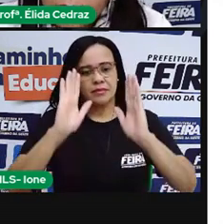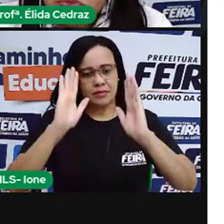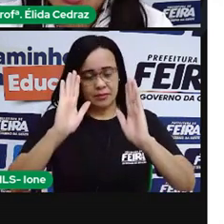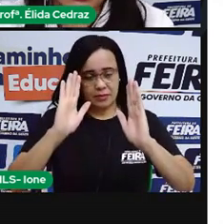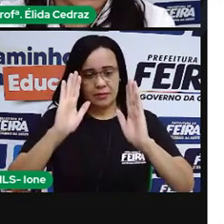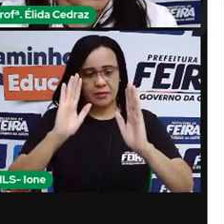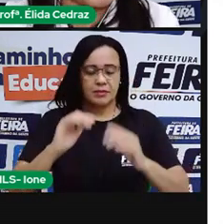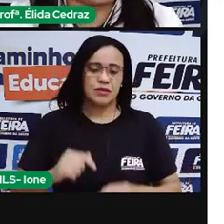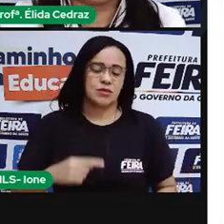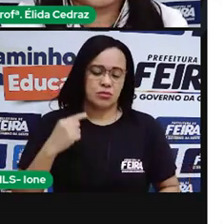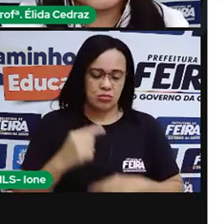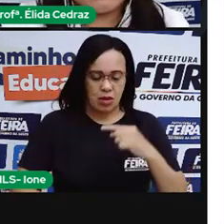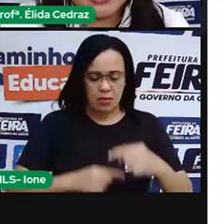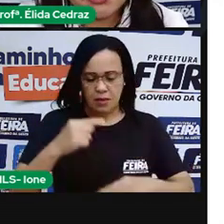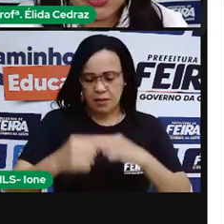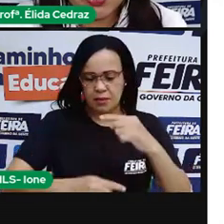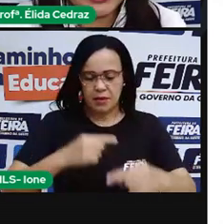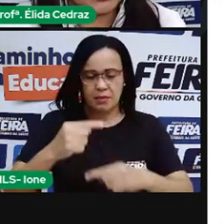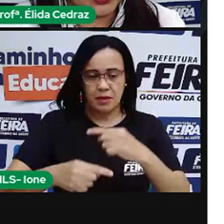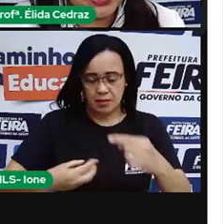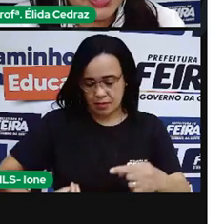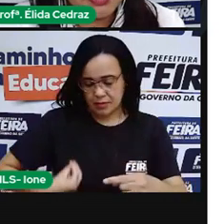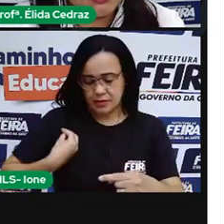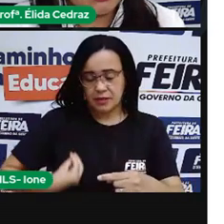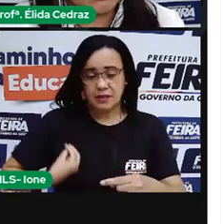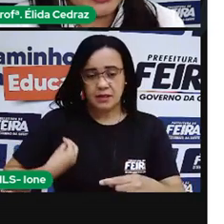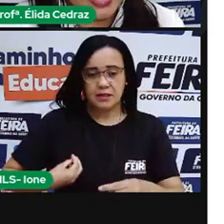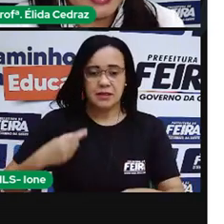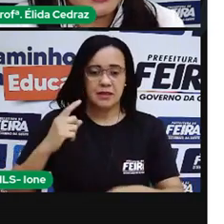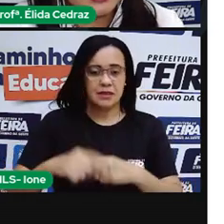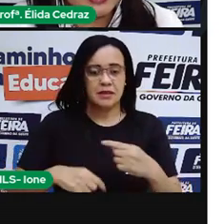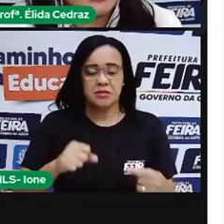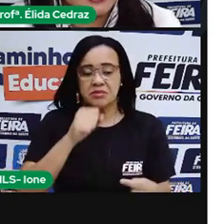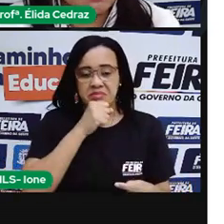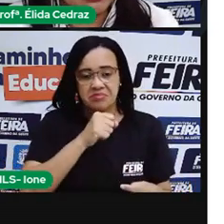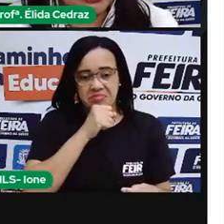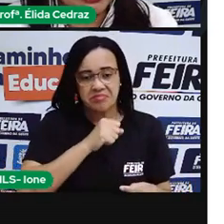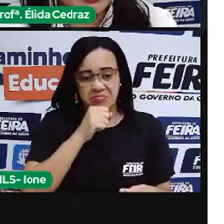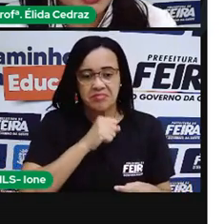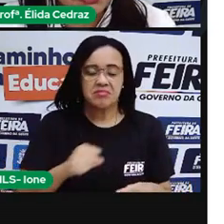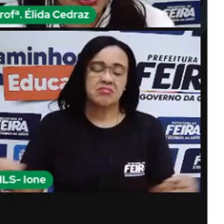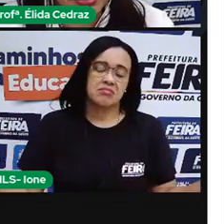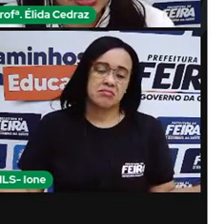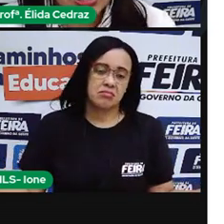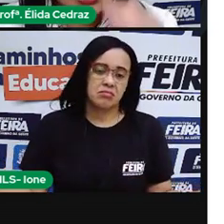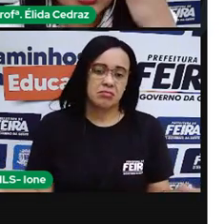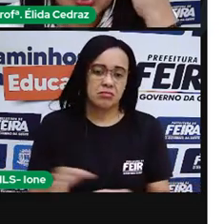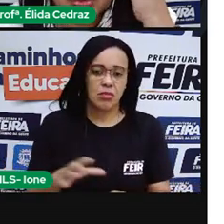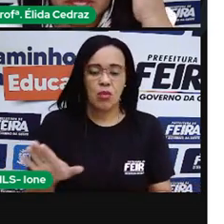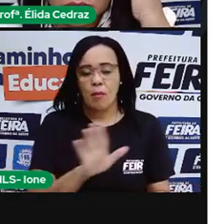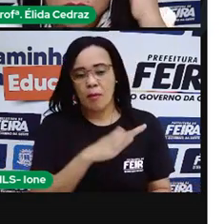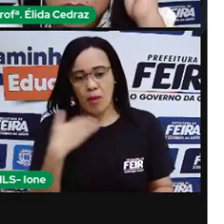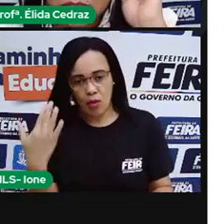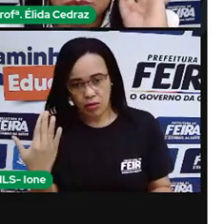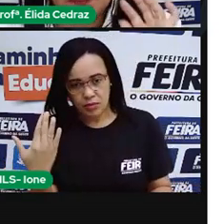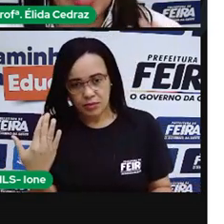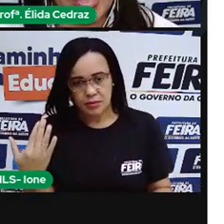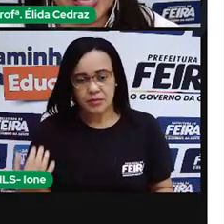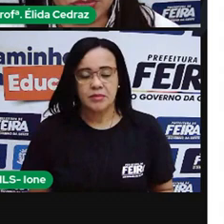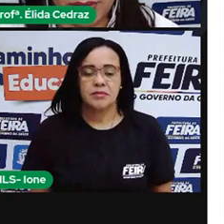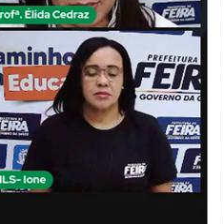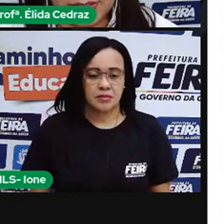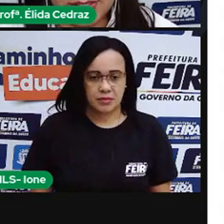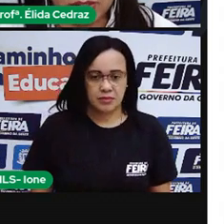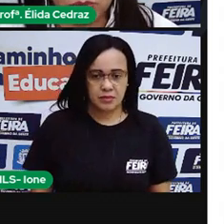morremos, a natureza a mesma coisa, todo ser vivo nasce, cresce, reproduz e morre. Tudo tem um ciclo.